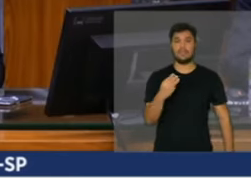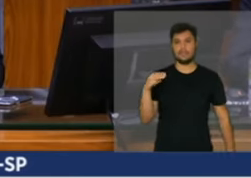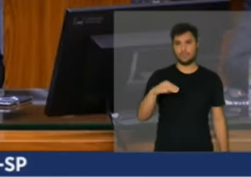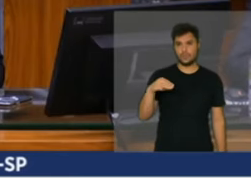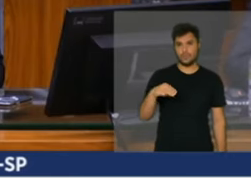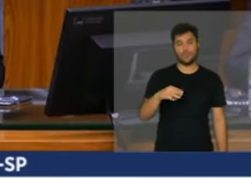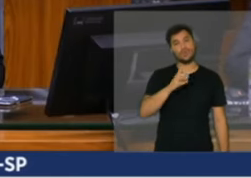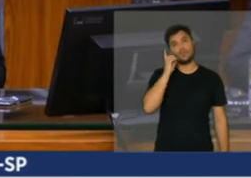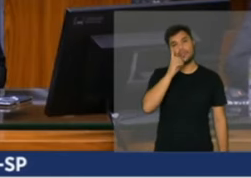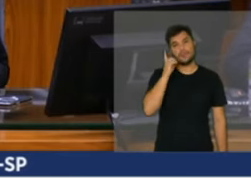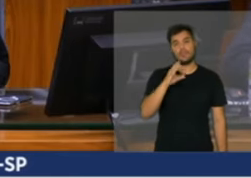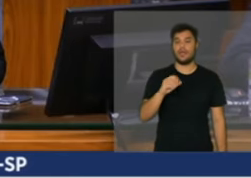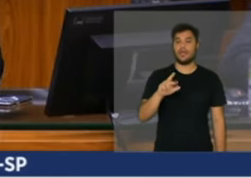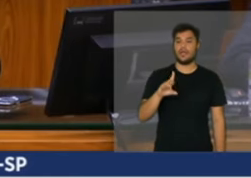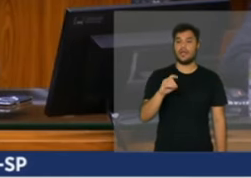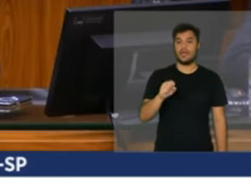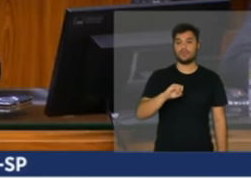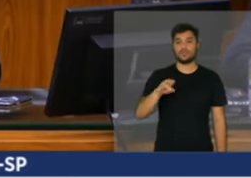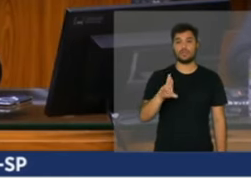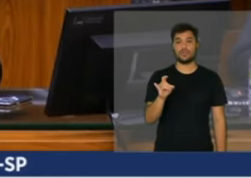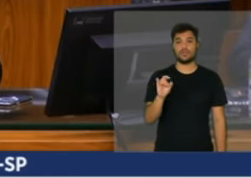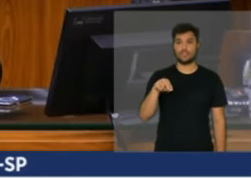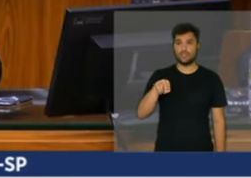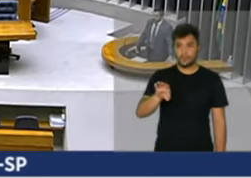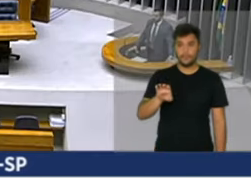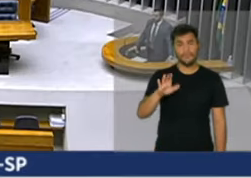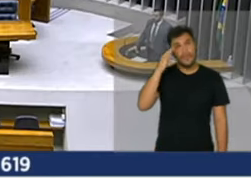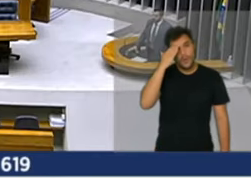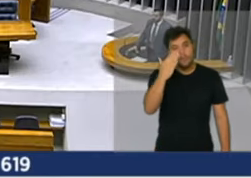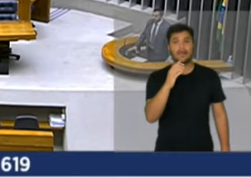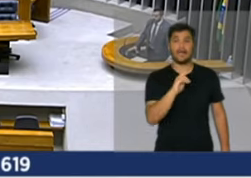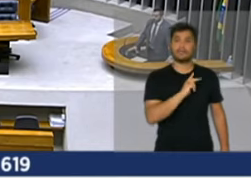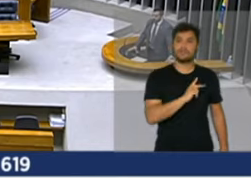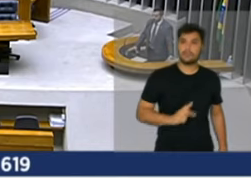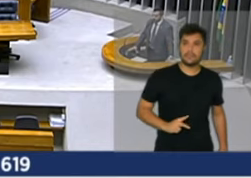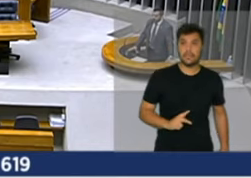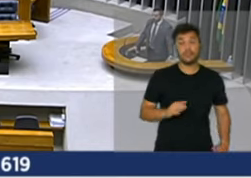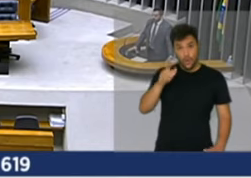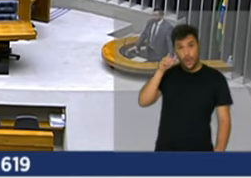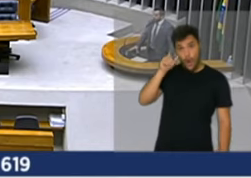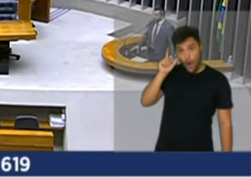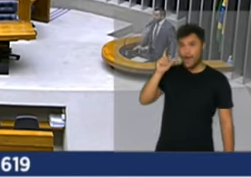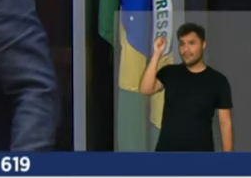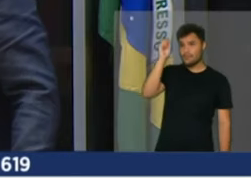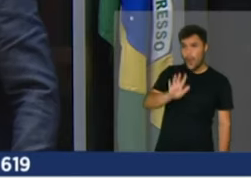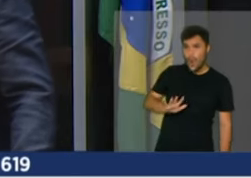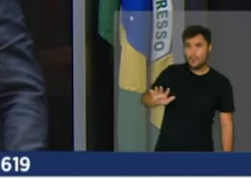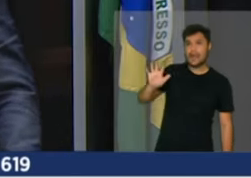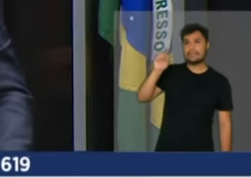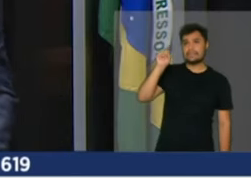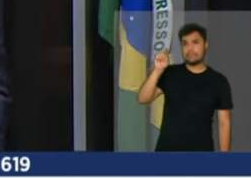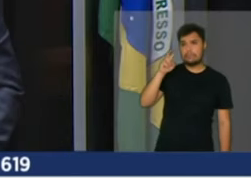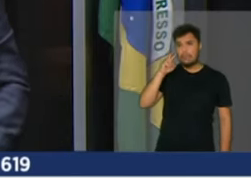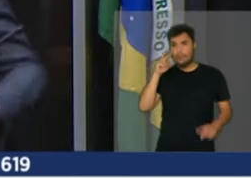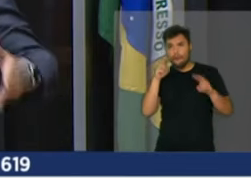Deputado Carlos Jordi. Obrigado, senhor presidente. Bom, ontem o Brasil inteiro viu os